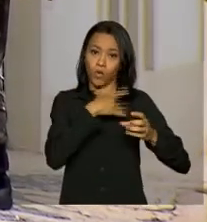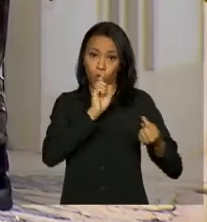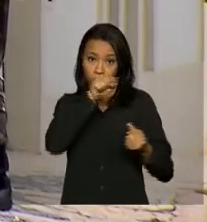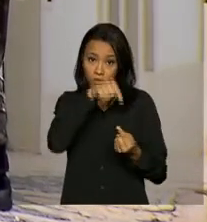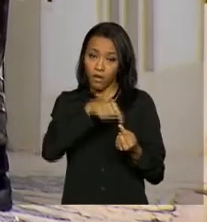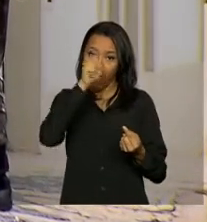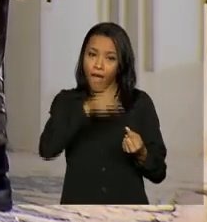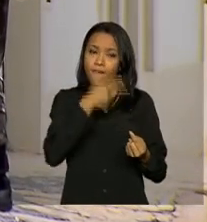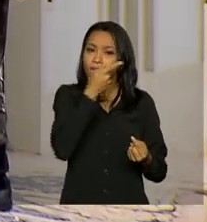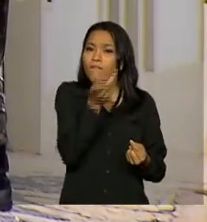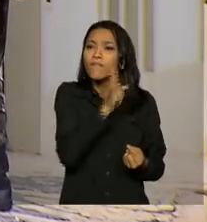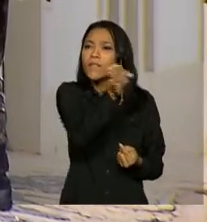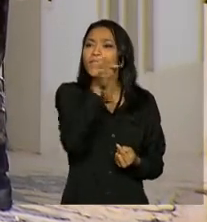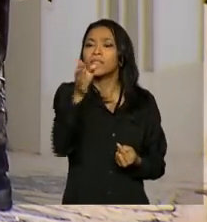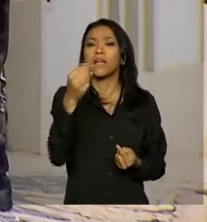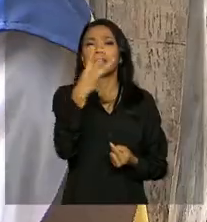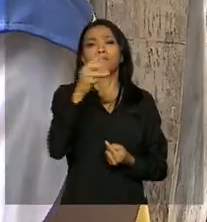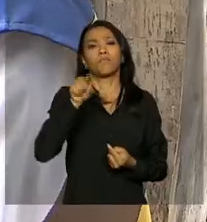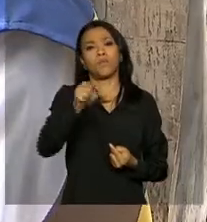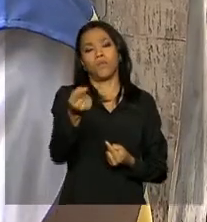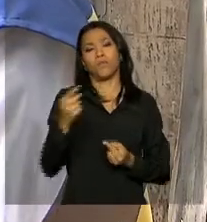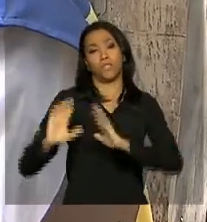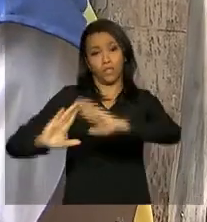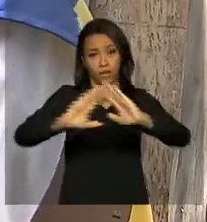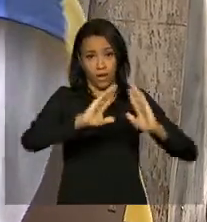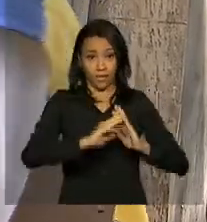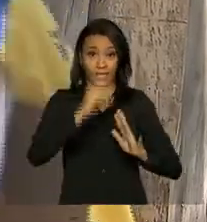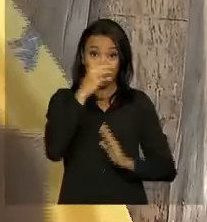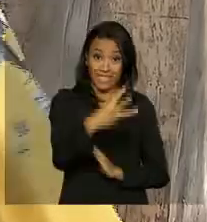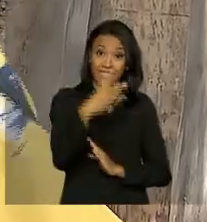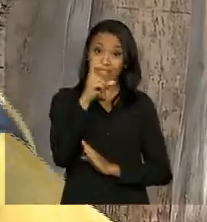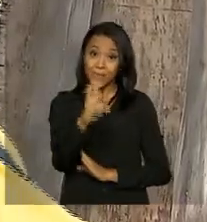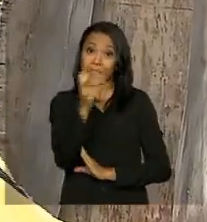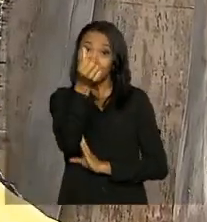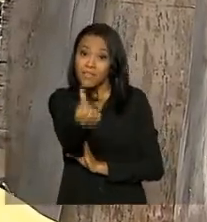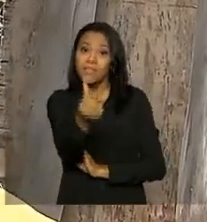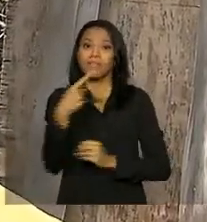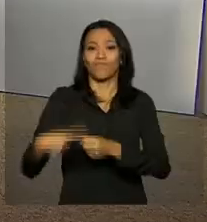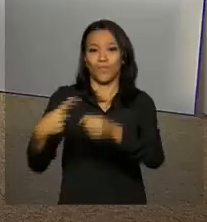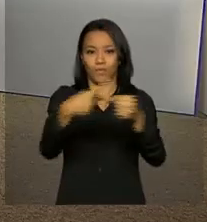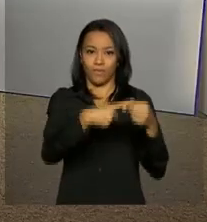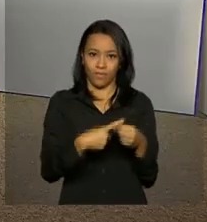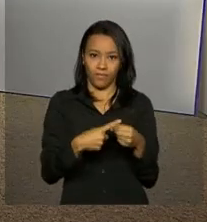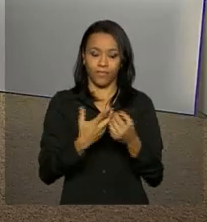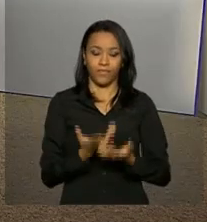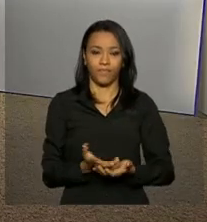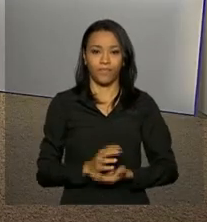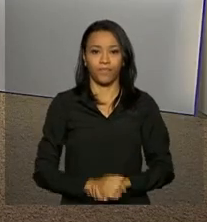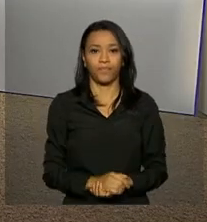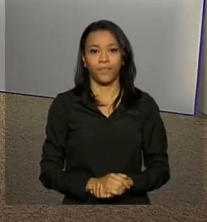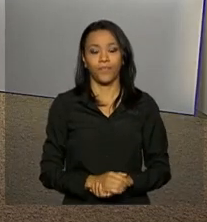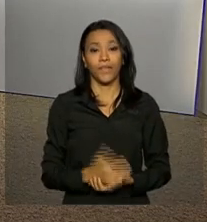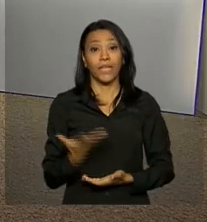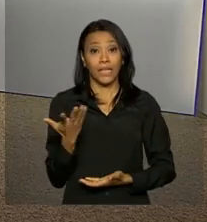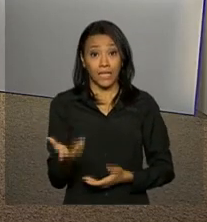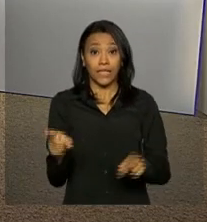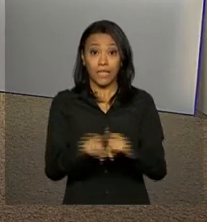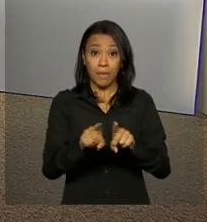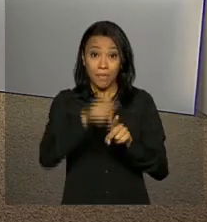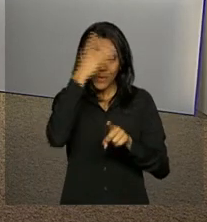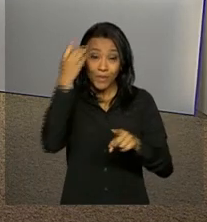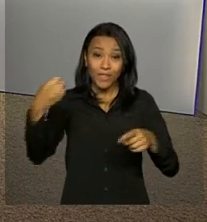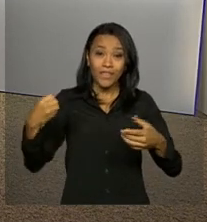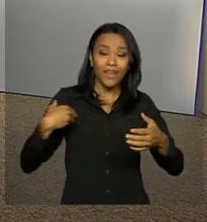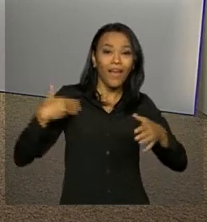é visitar 3 milhões de residências em 356 municípios. E calouros da Universidade